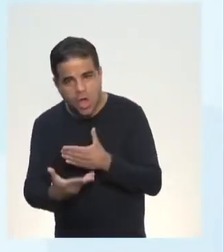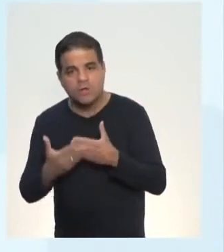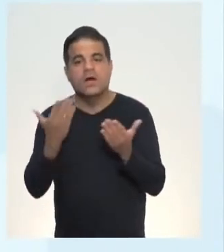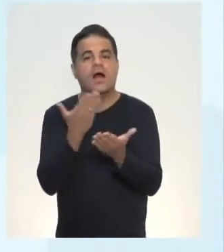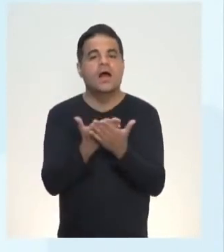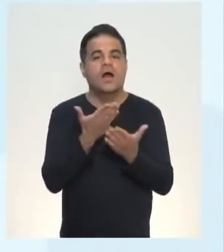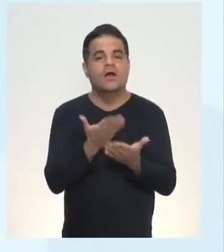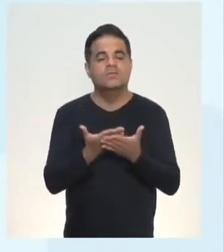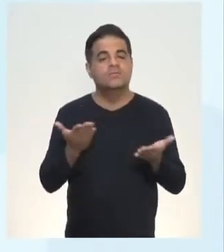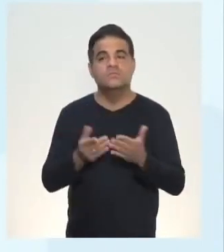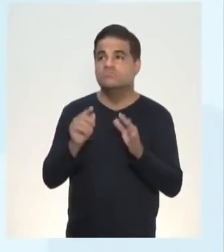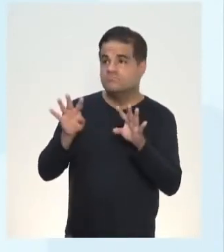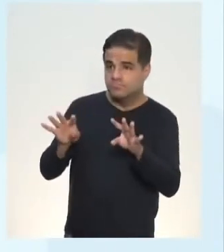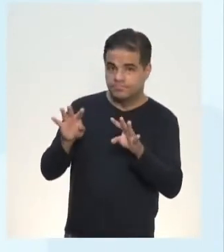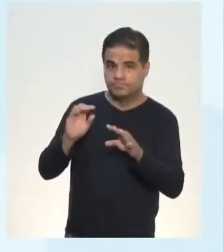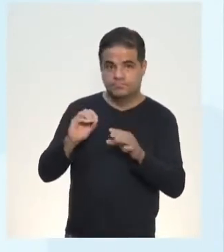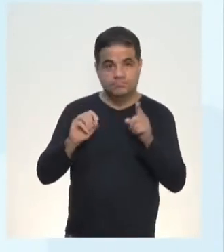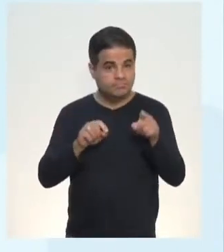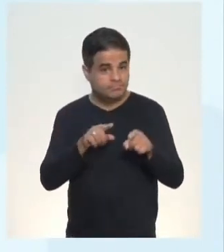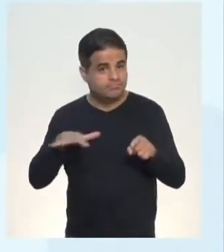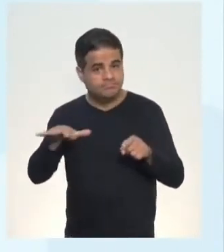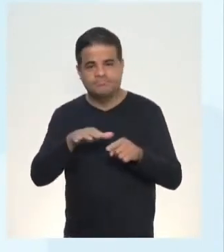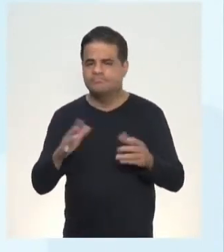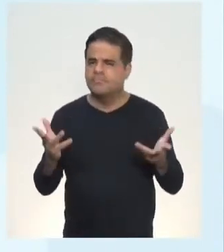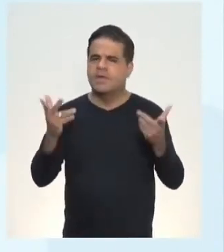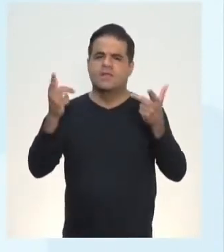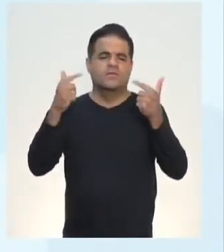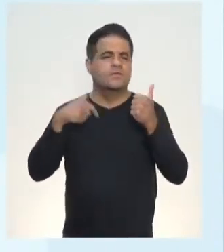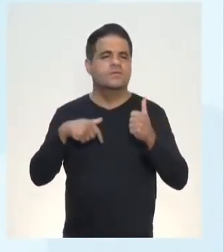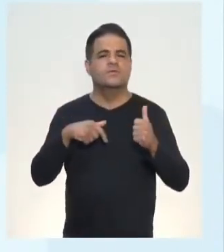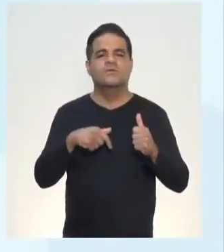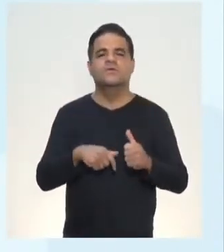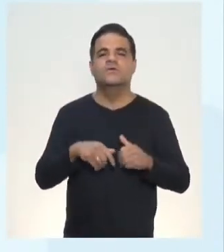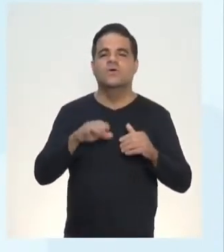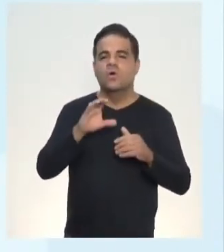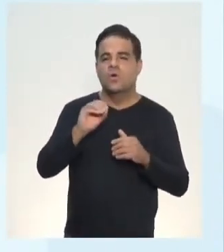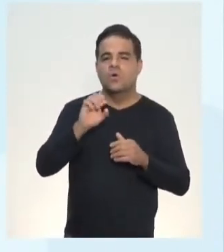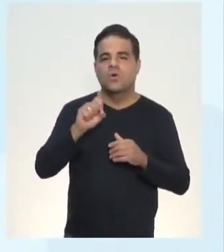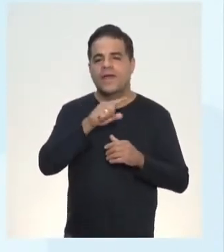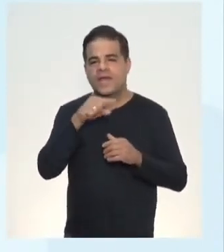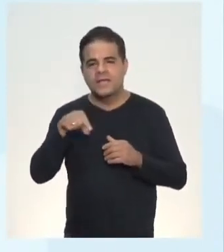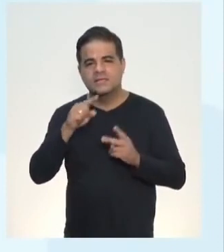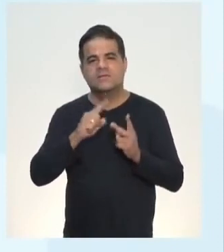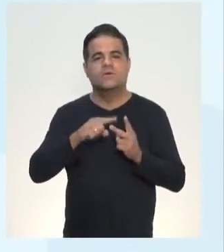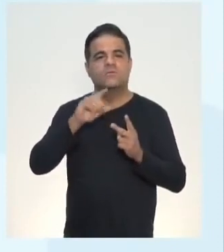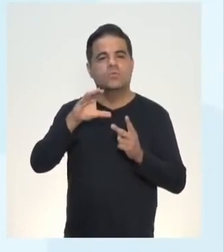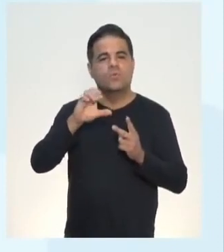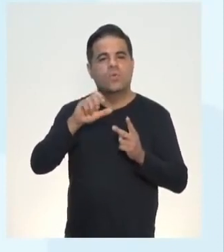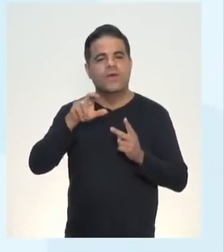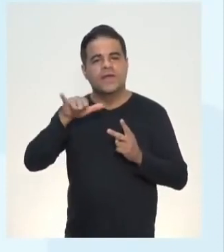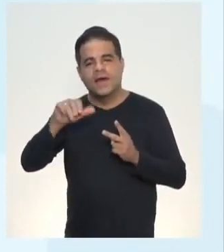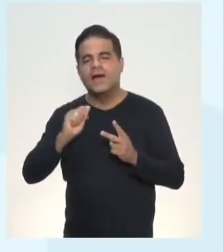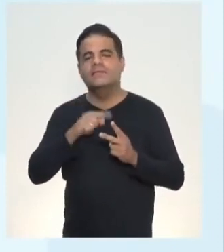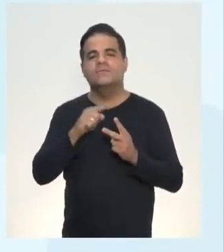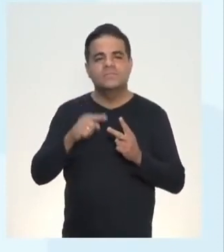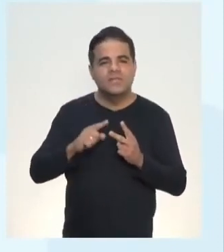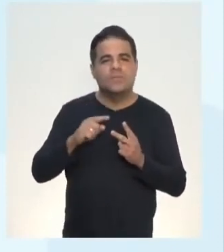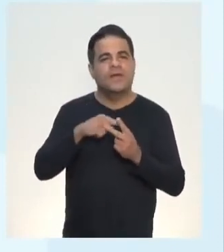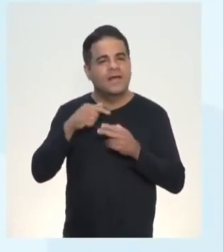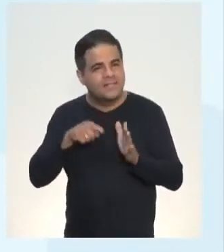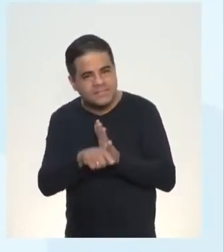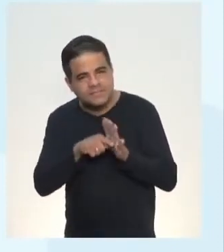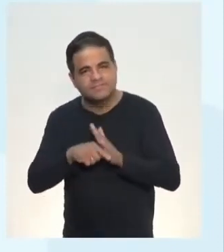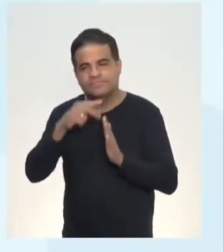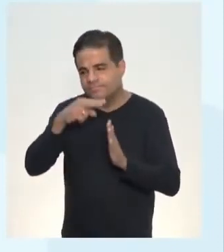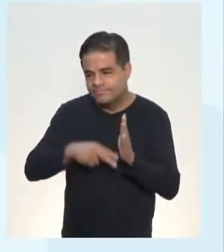hoje. Ela, ou elas, as maravilhosas, coesão e coerência, estarão com a gente hoje. E a leitura e análise do texto